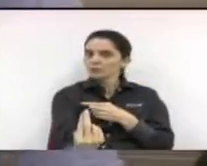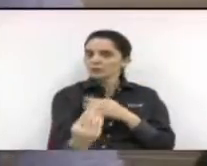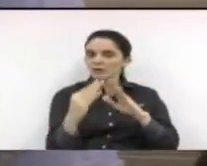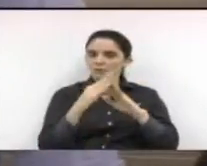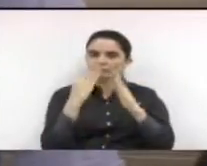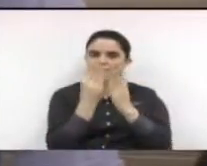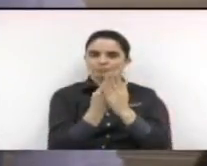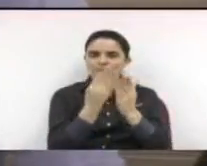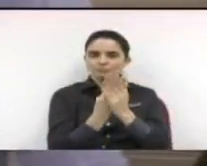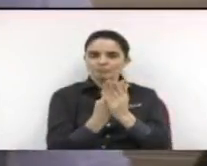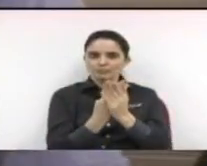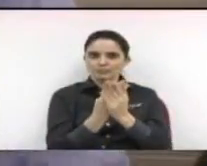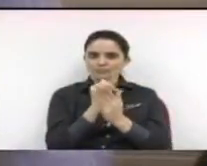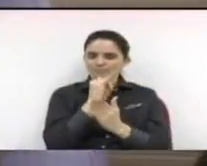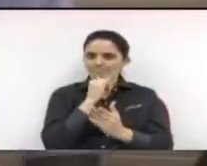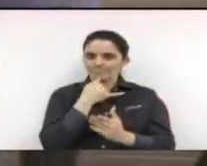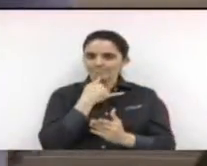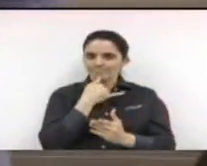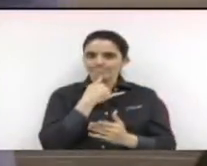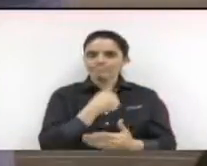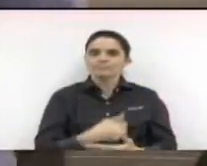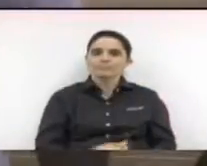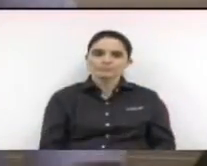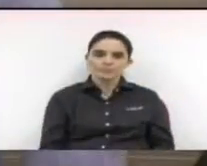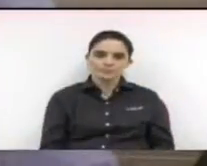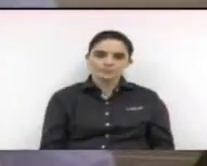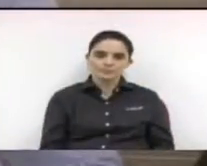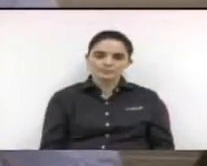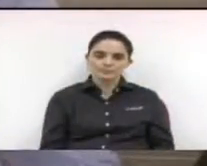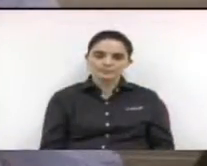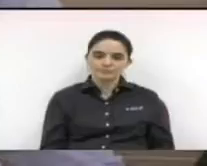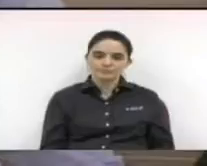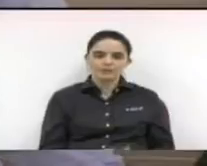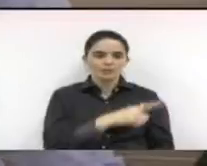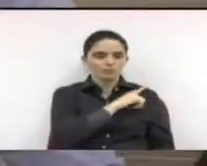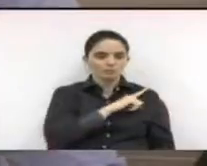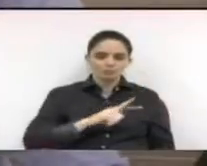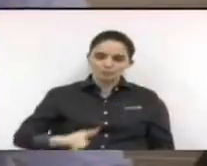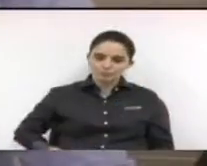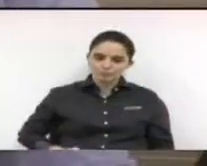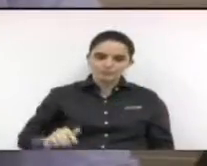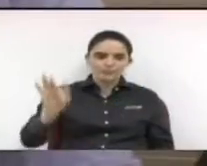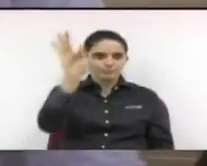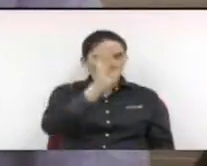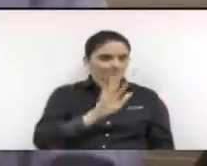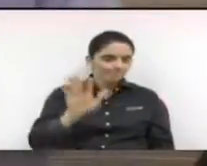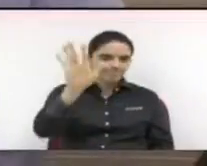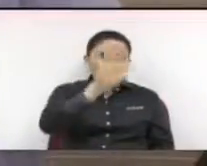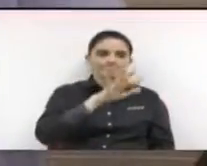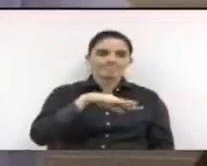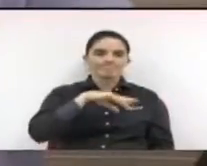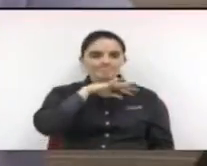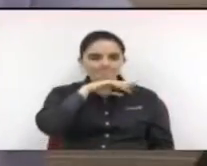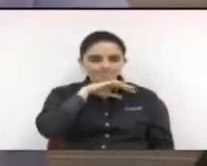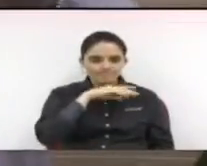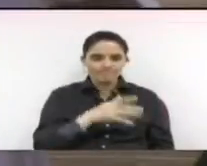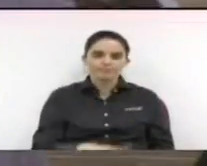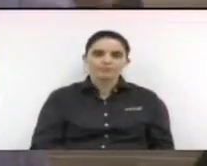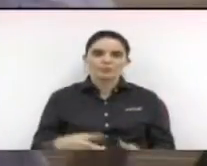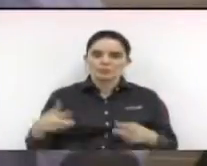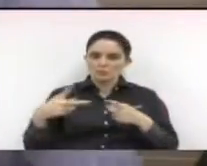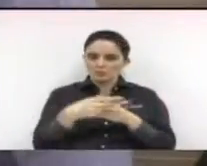educação é lamentável pelo governo federal então nesse sentido eu parabenizo